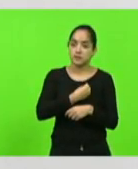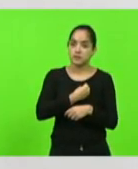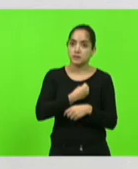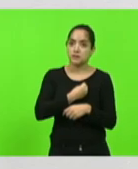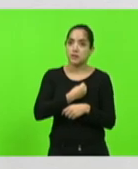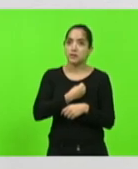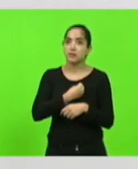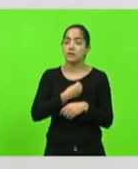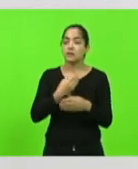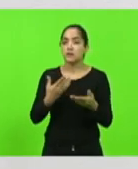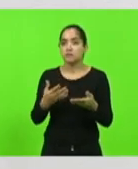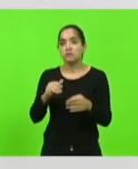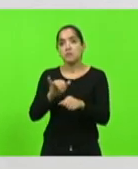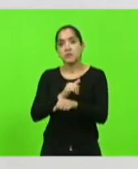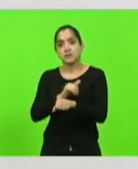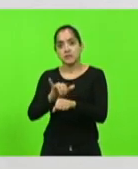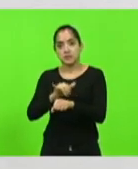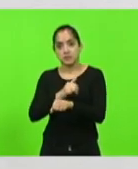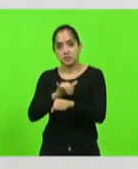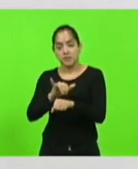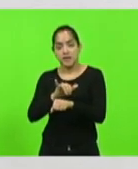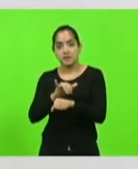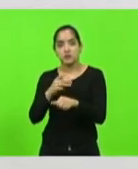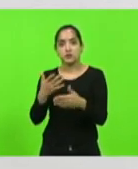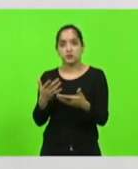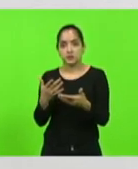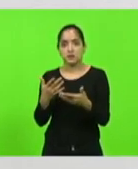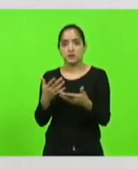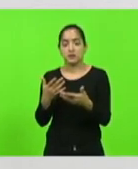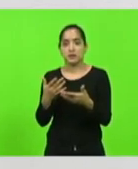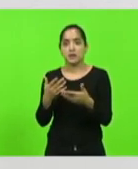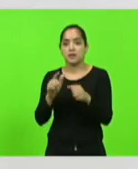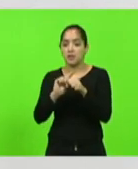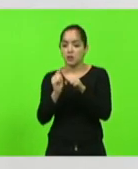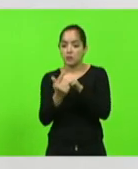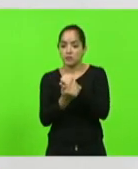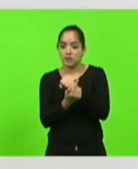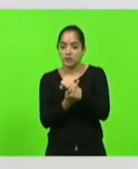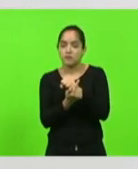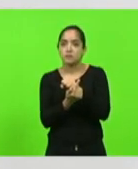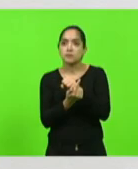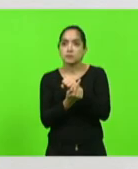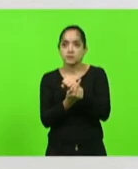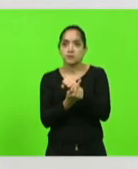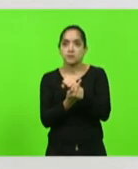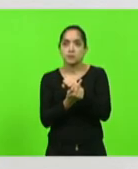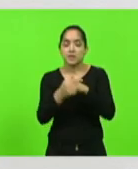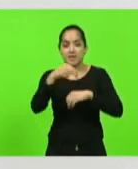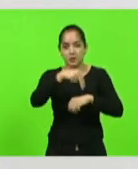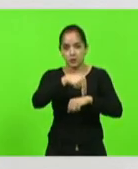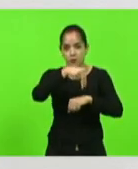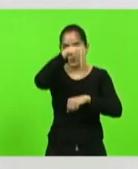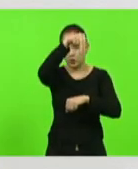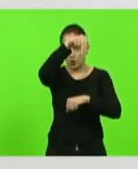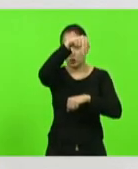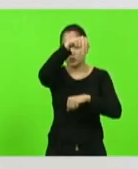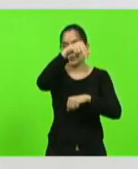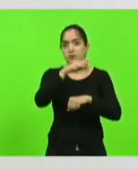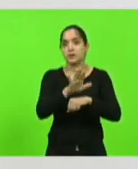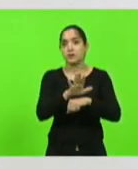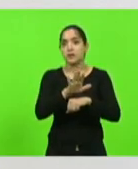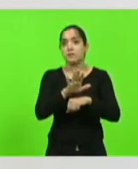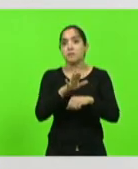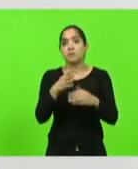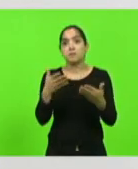estrategicamente ou seja geograficamente localizada no Planalto Norte mas que está